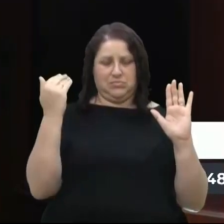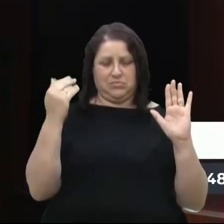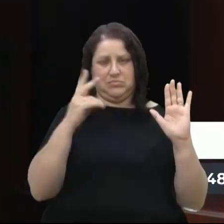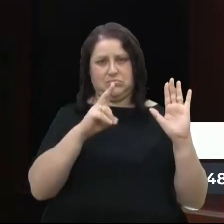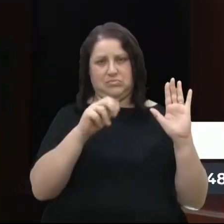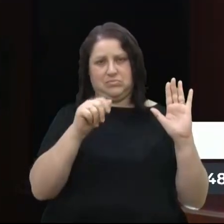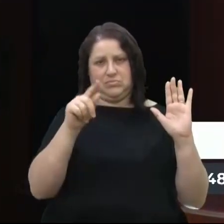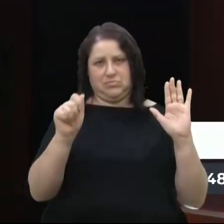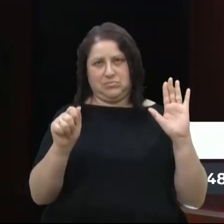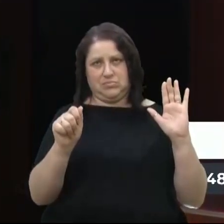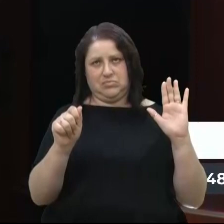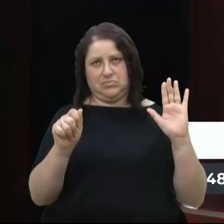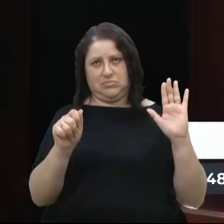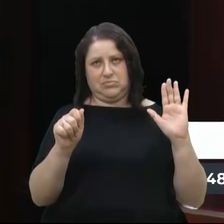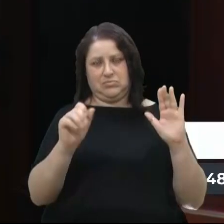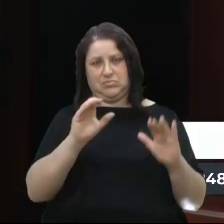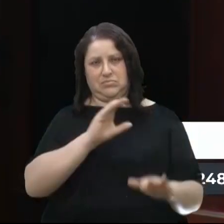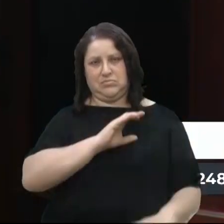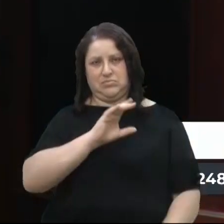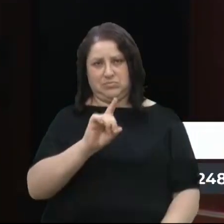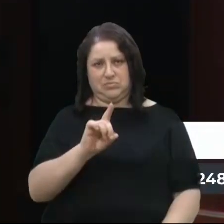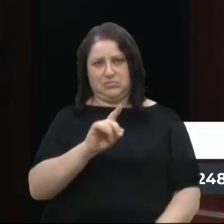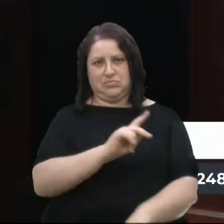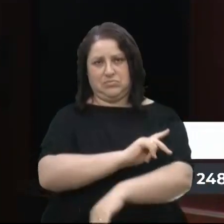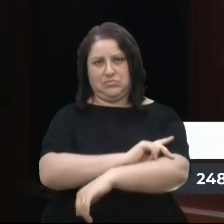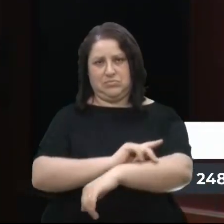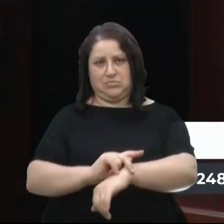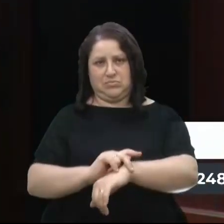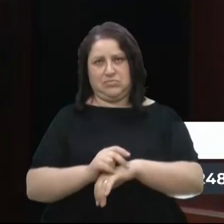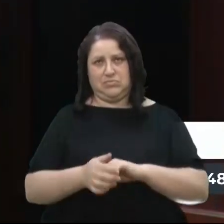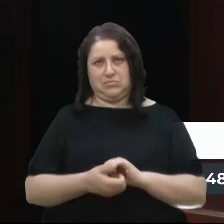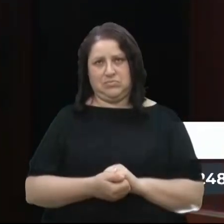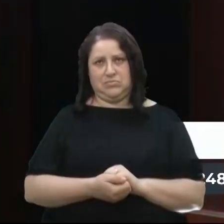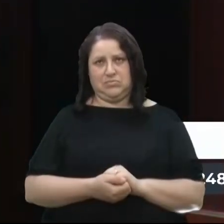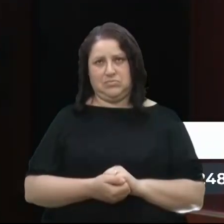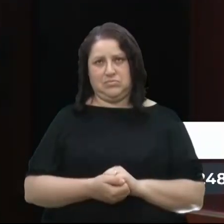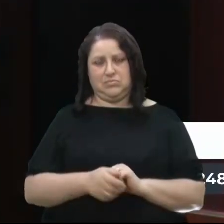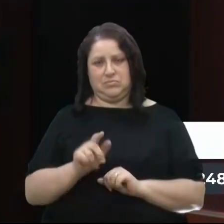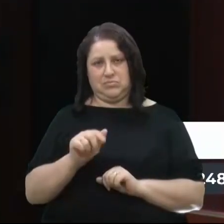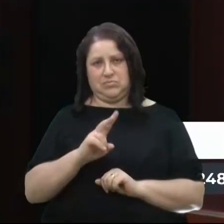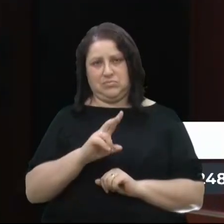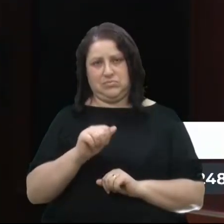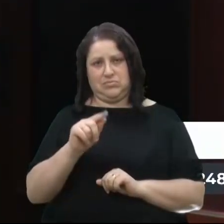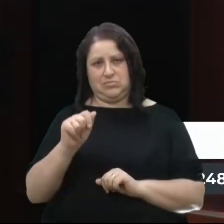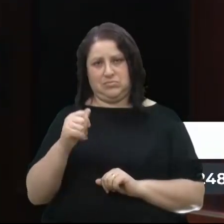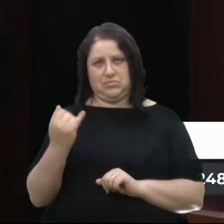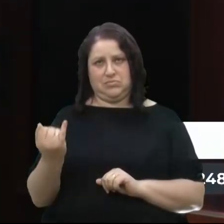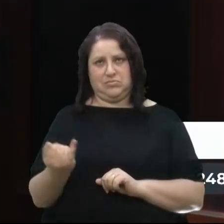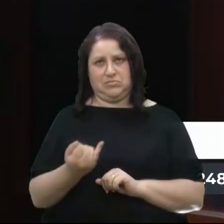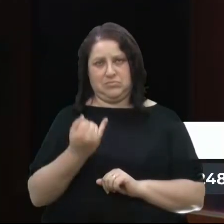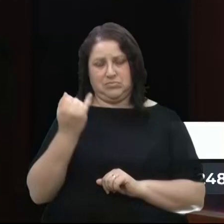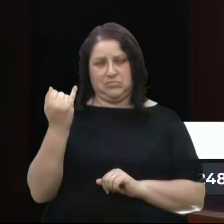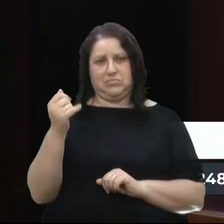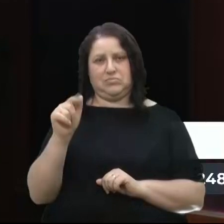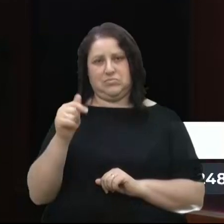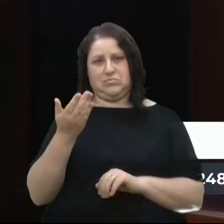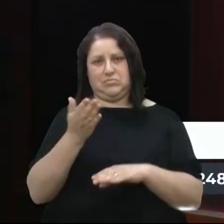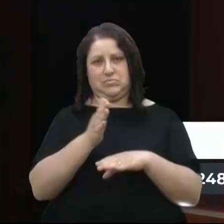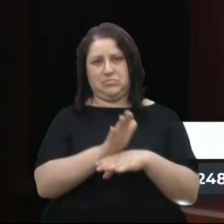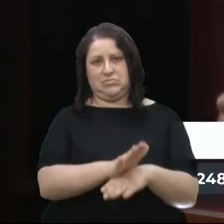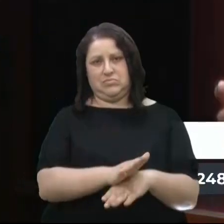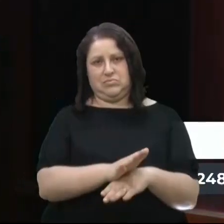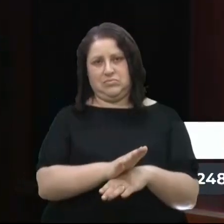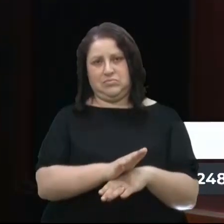vagas de coordenação pedagógica, que é uma vaga muito importante, que auxilia